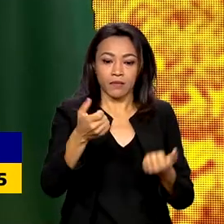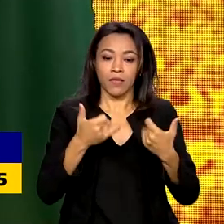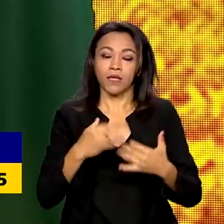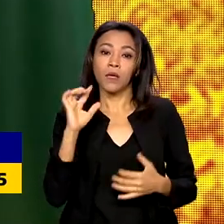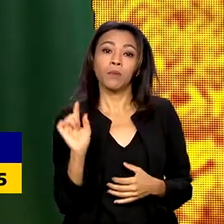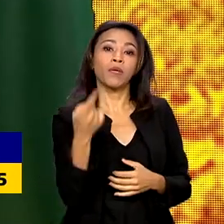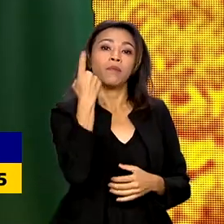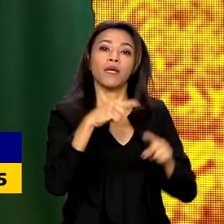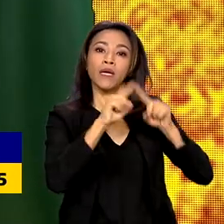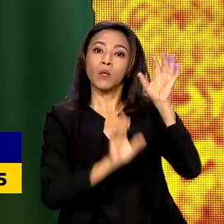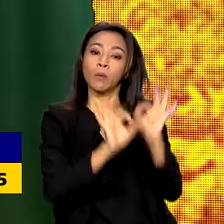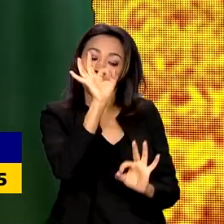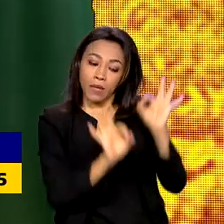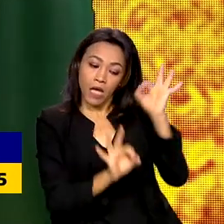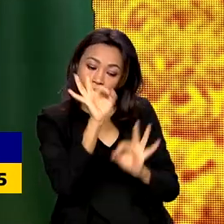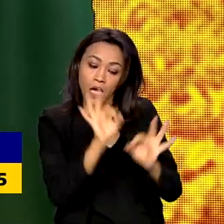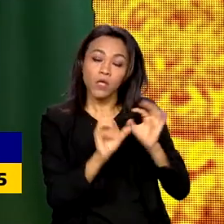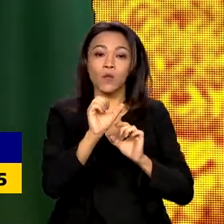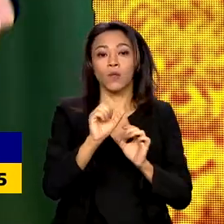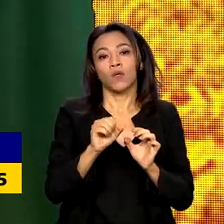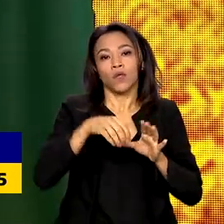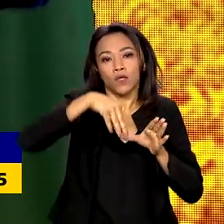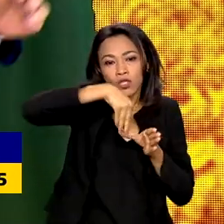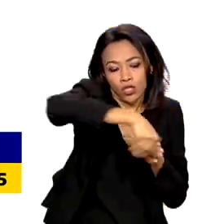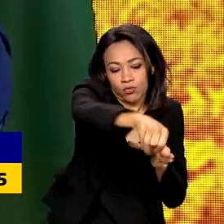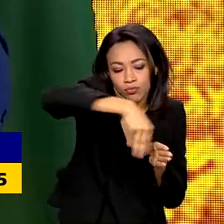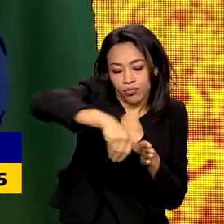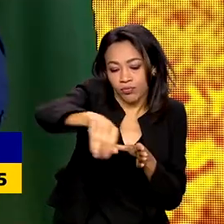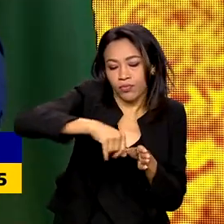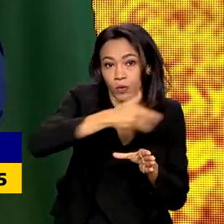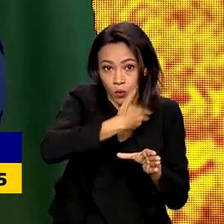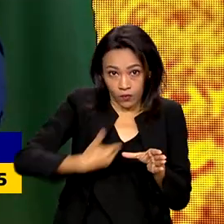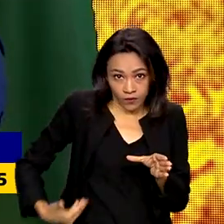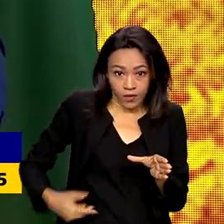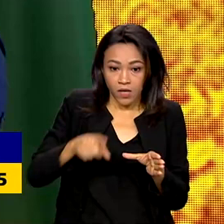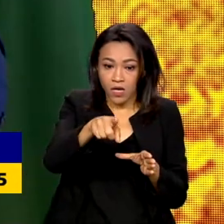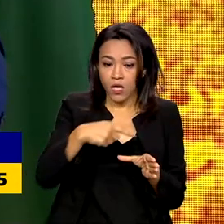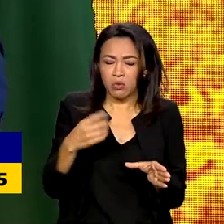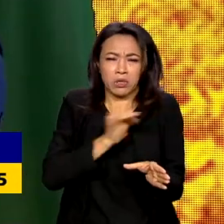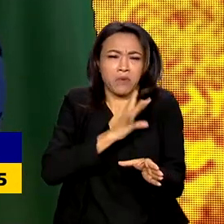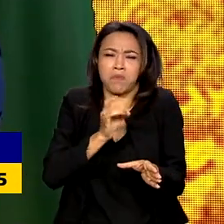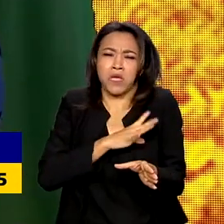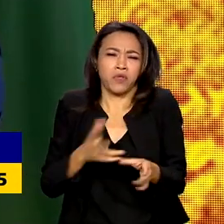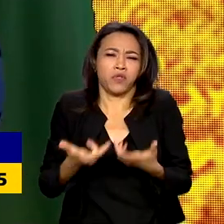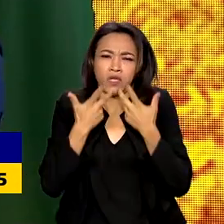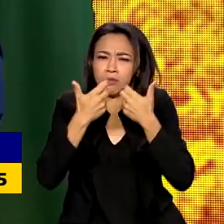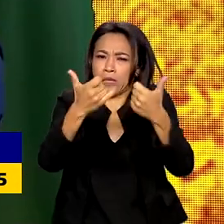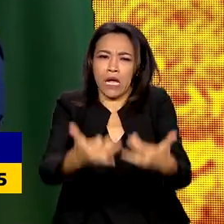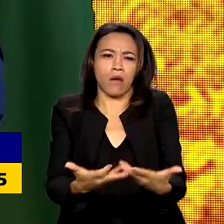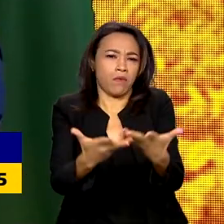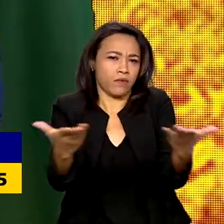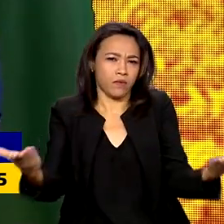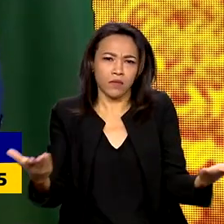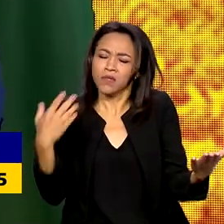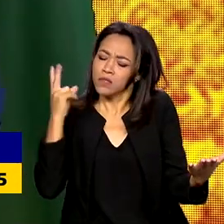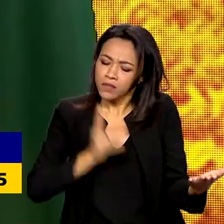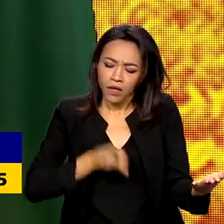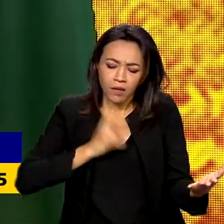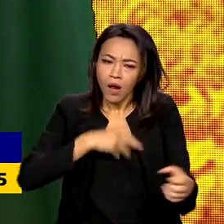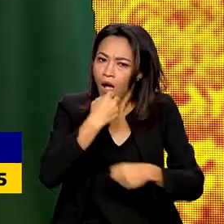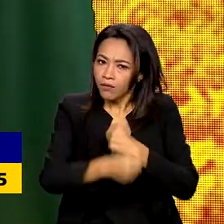E como os outros, de 2003 a 2015, eu não tenho medo de dizer para vocês, todos os anos